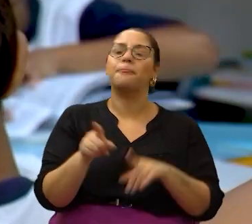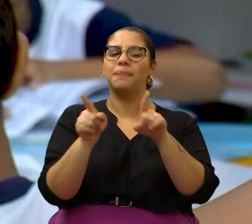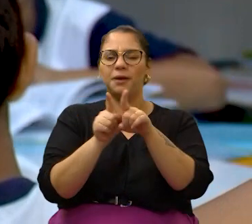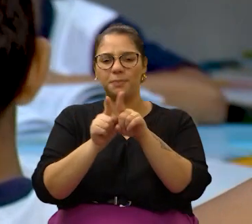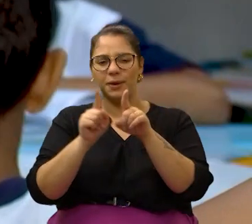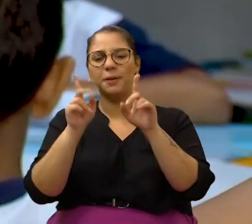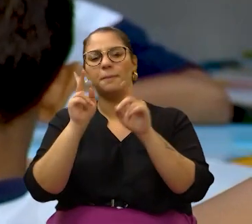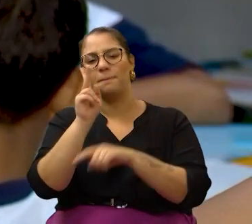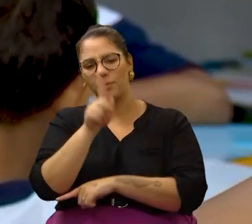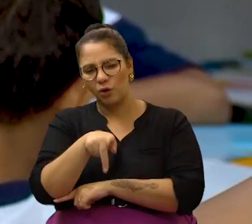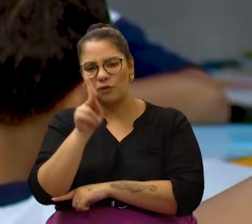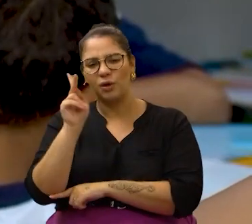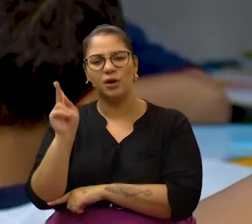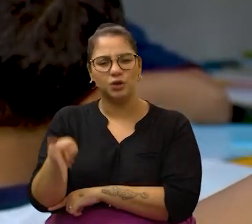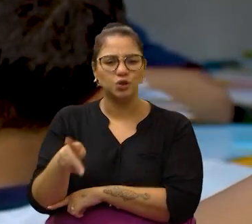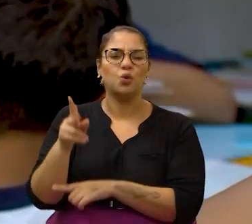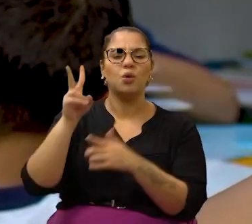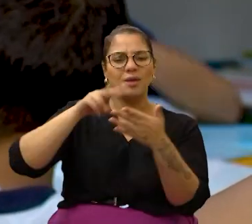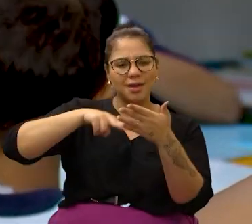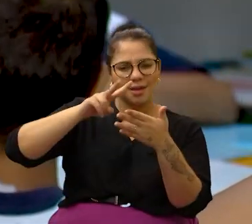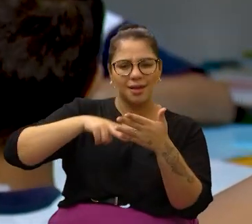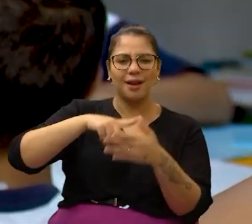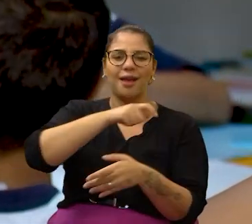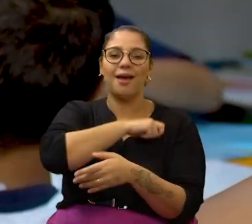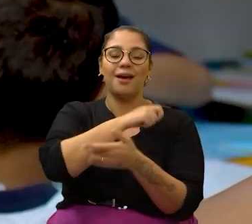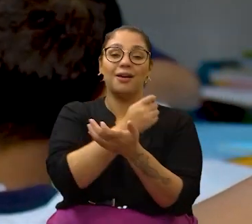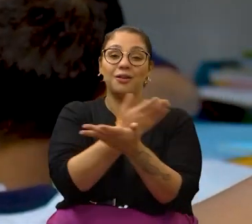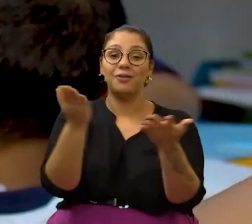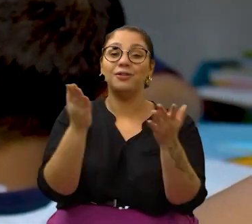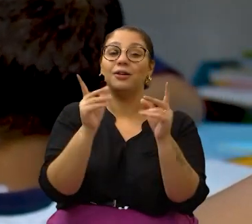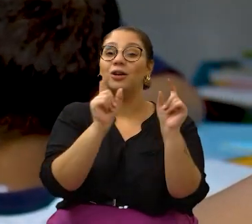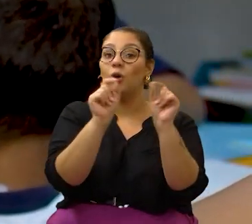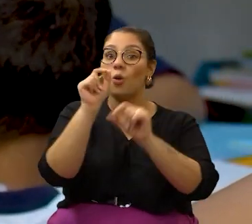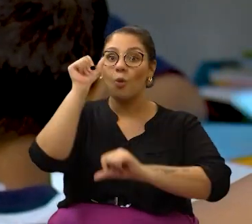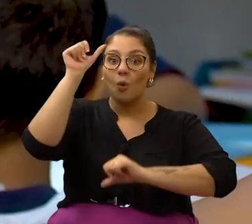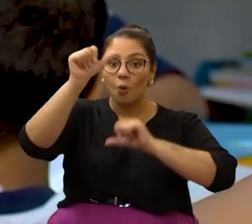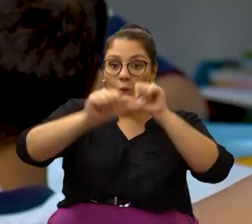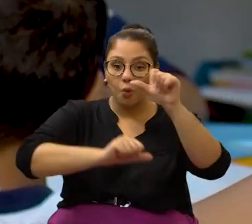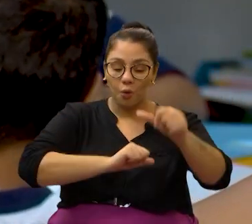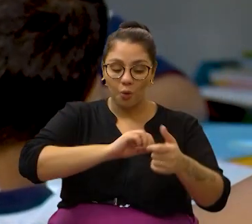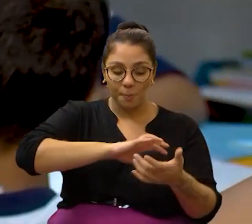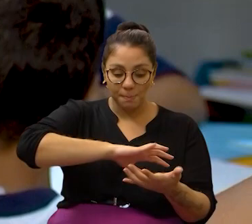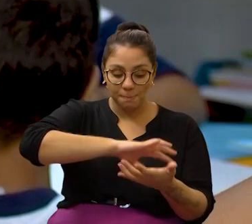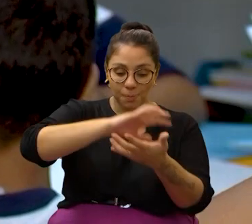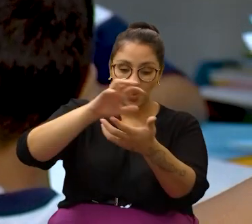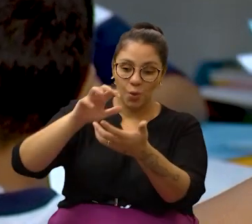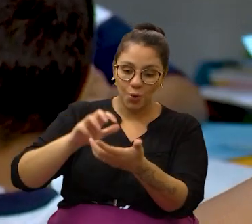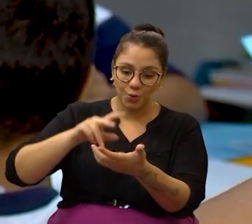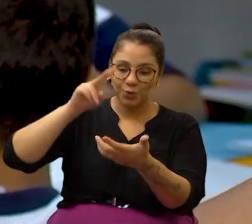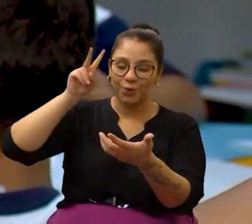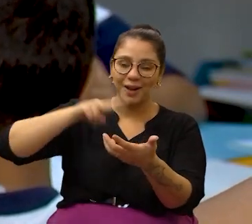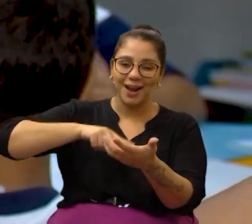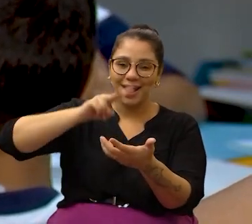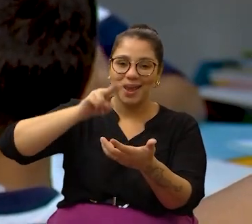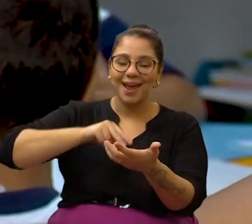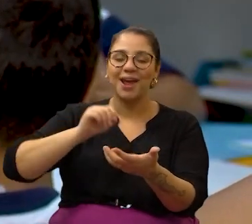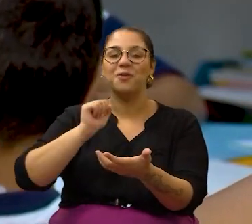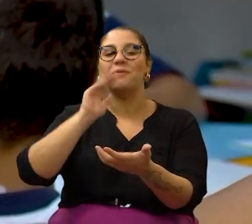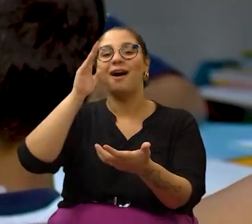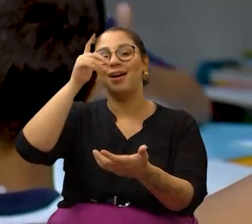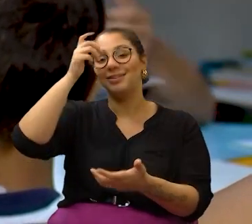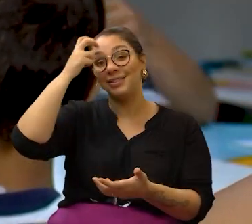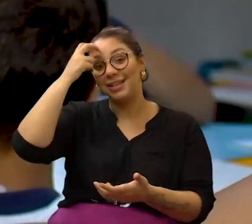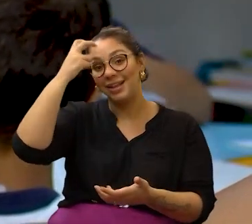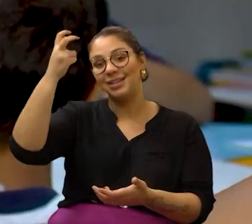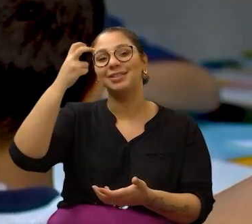professor, leia muitas histórias para os seus alunos e transforme o nosso mundo em um mundo muito mais leitor, muito mais